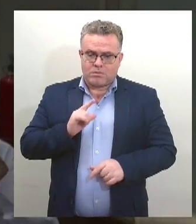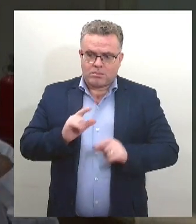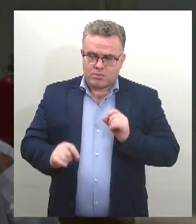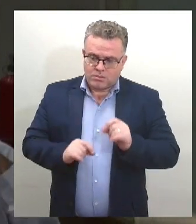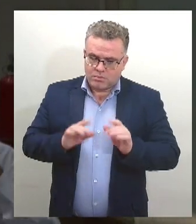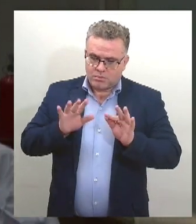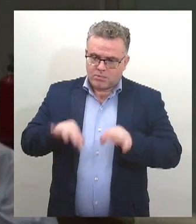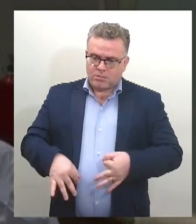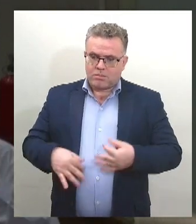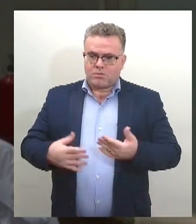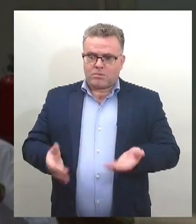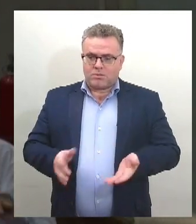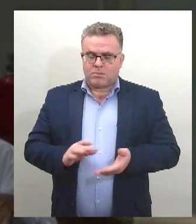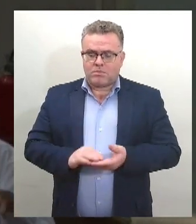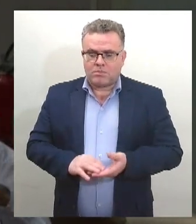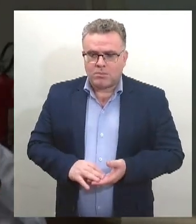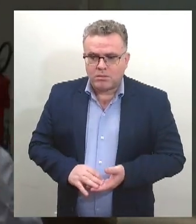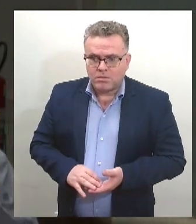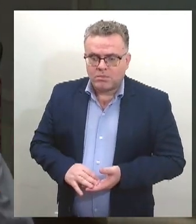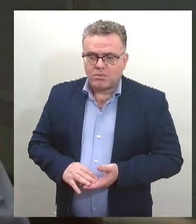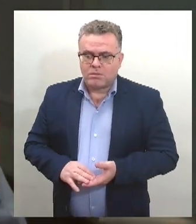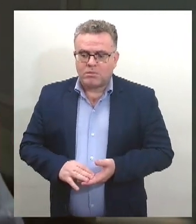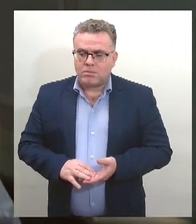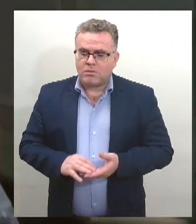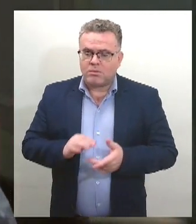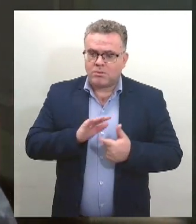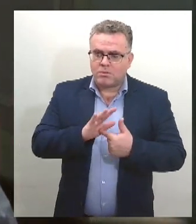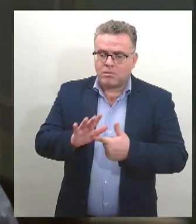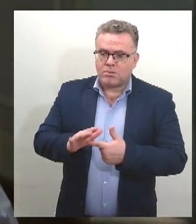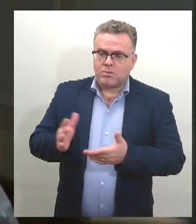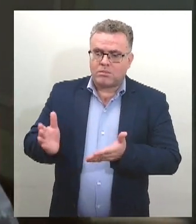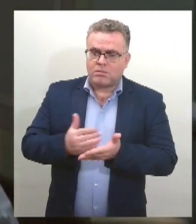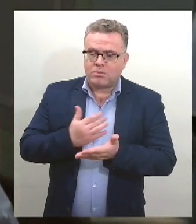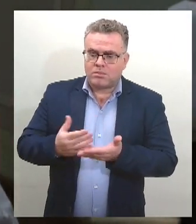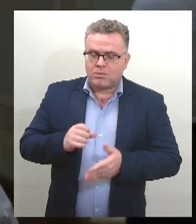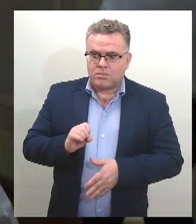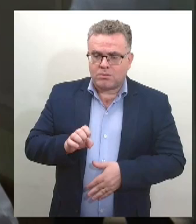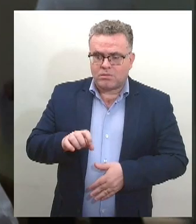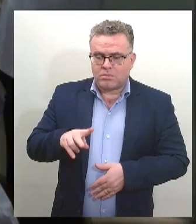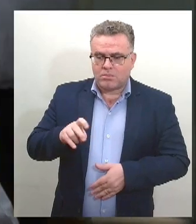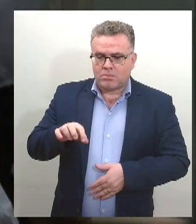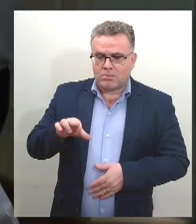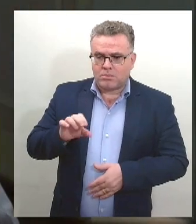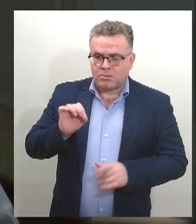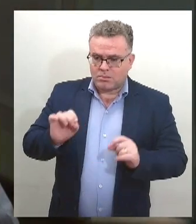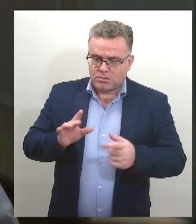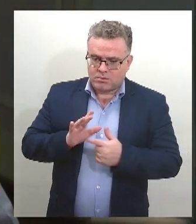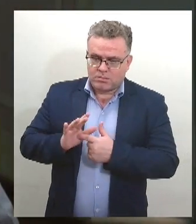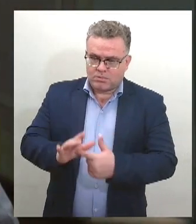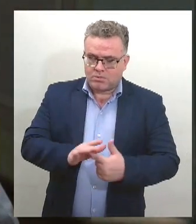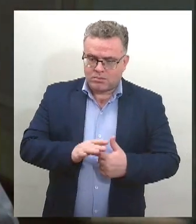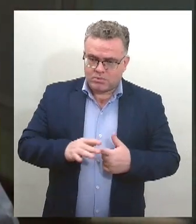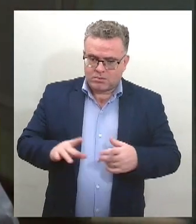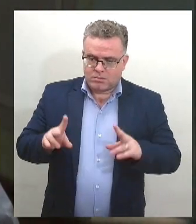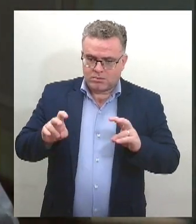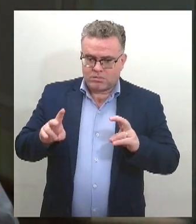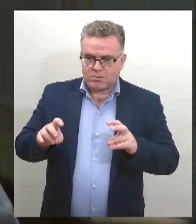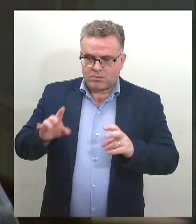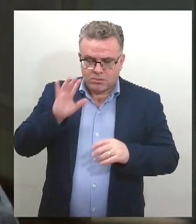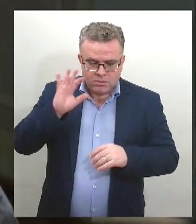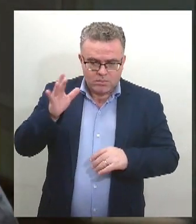o lançamento do livro de Severo, com ódio ao pensamento inebriado,